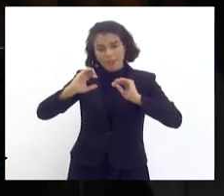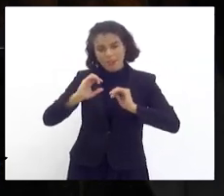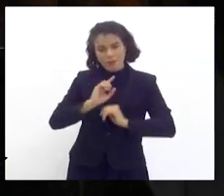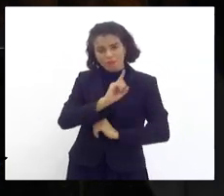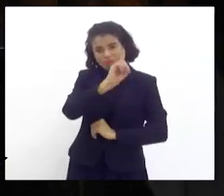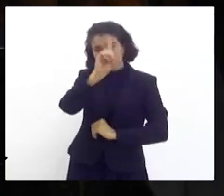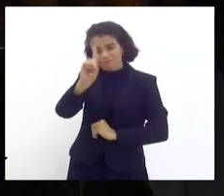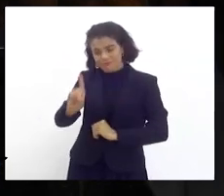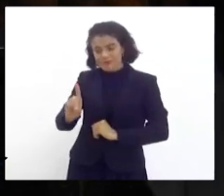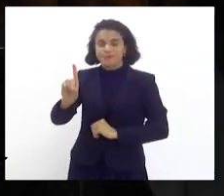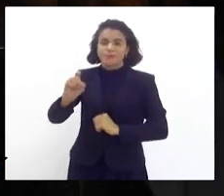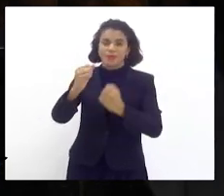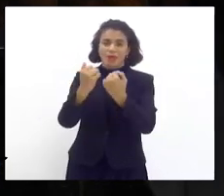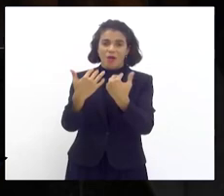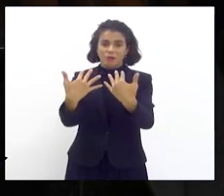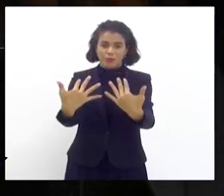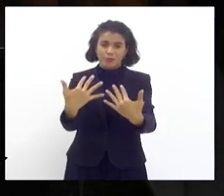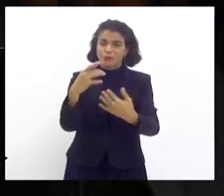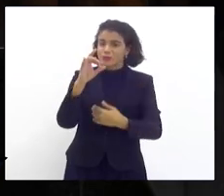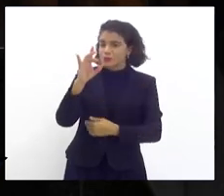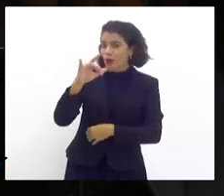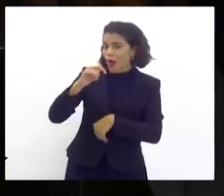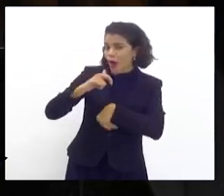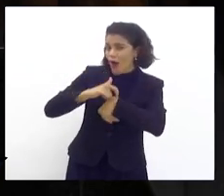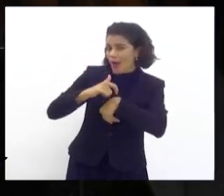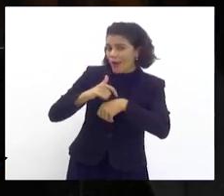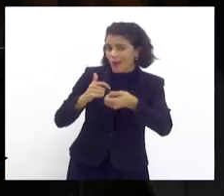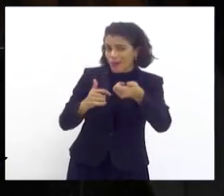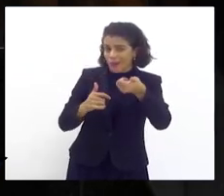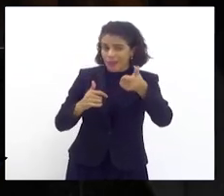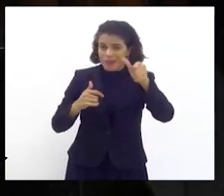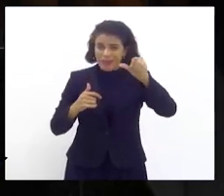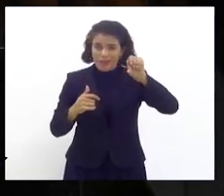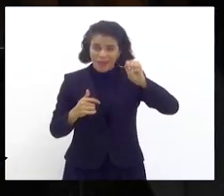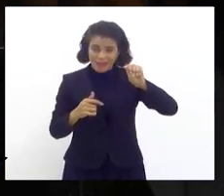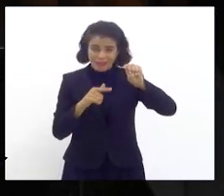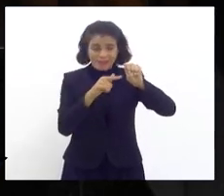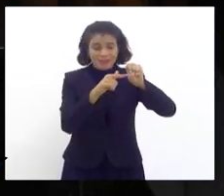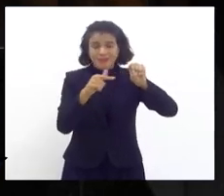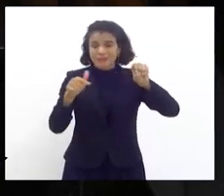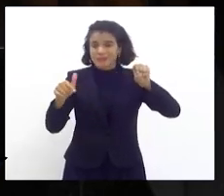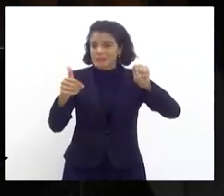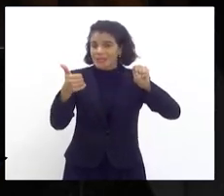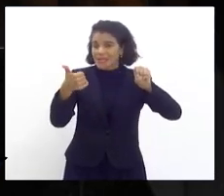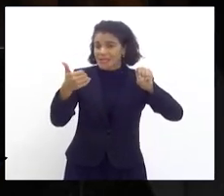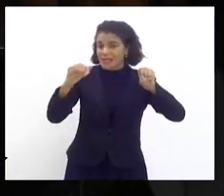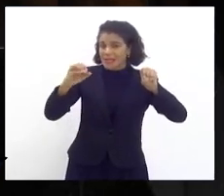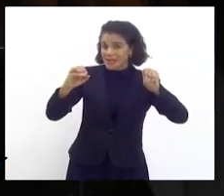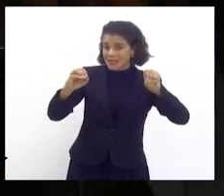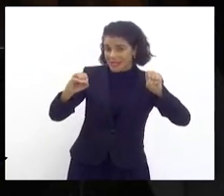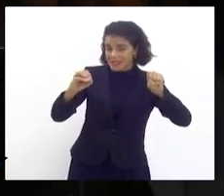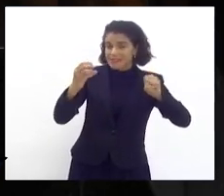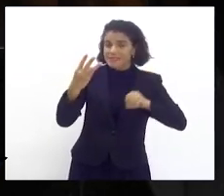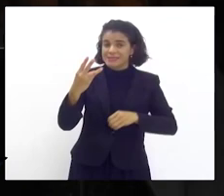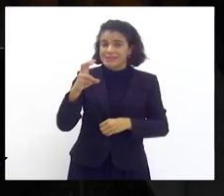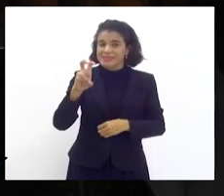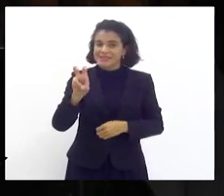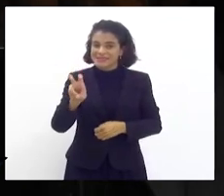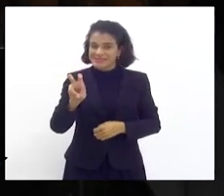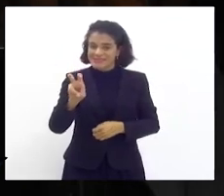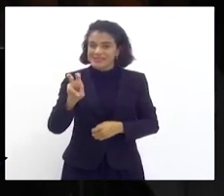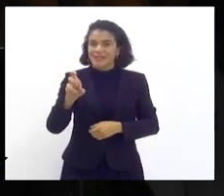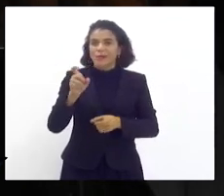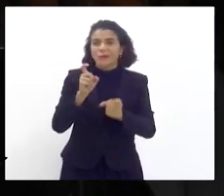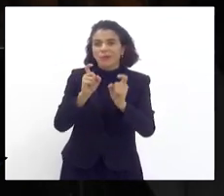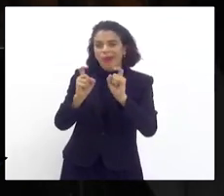pública somente no período de 10 horas até 10h35 que teria a